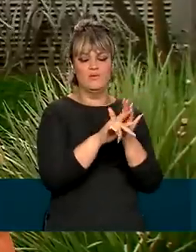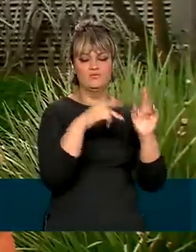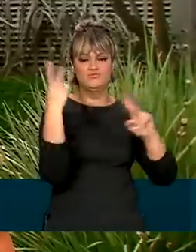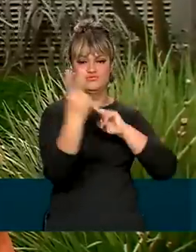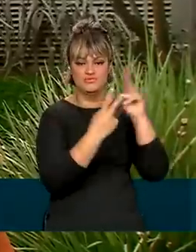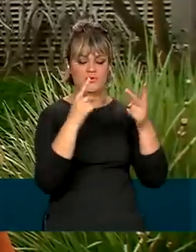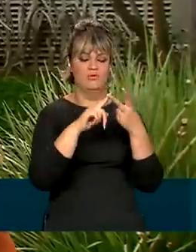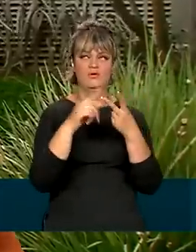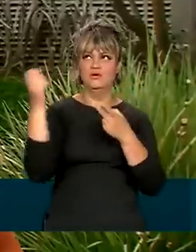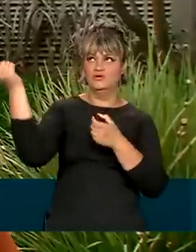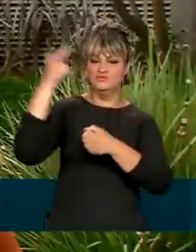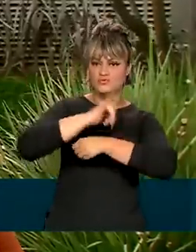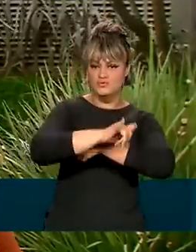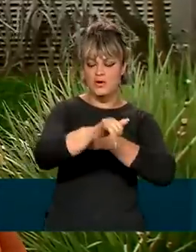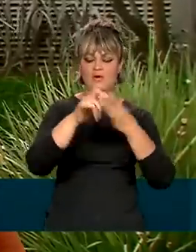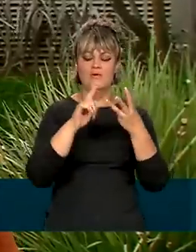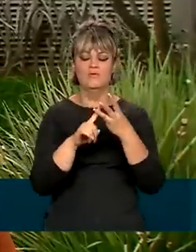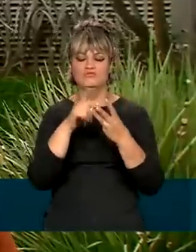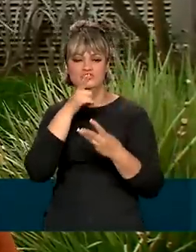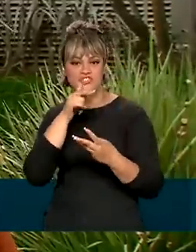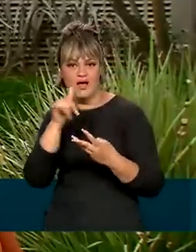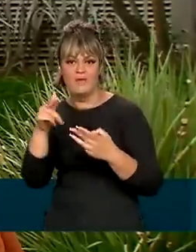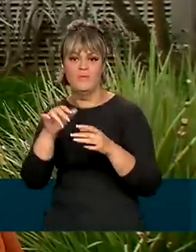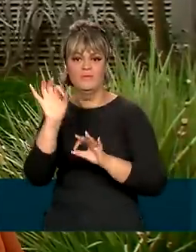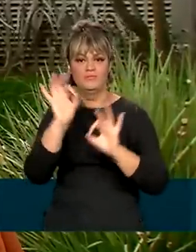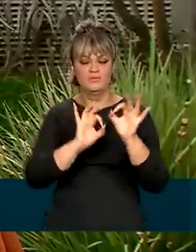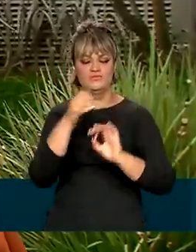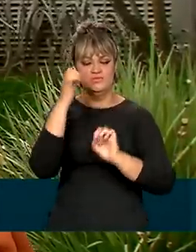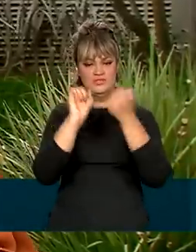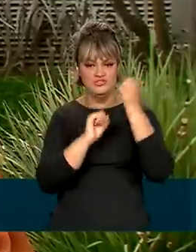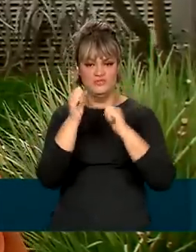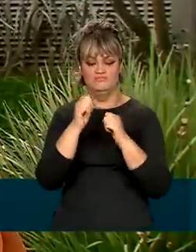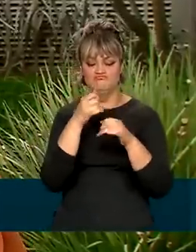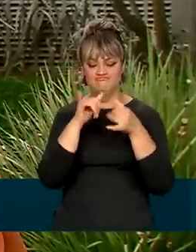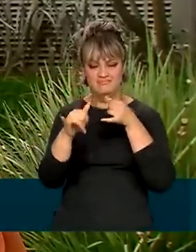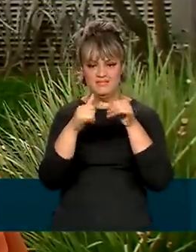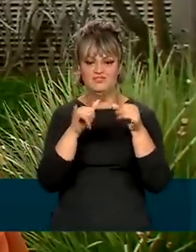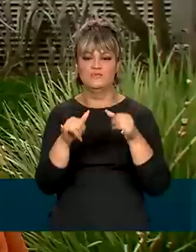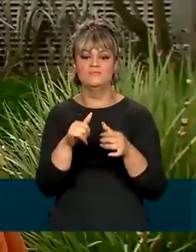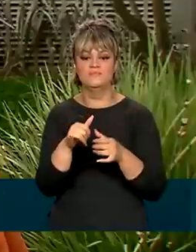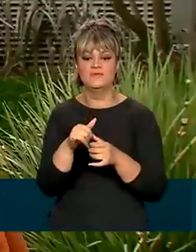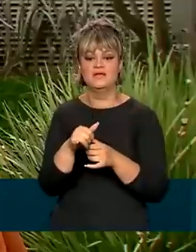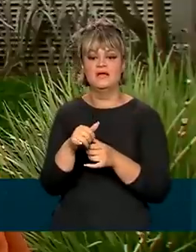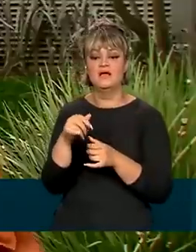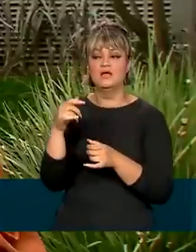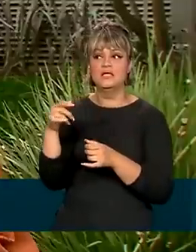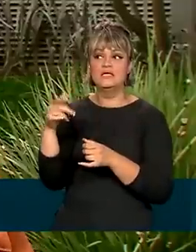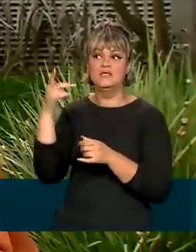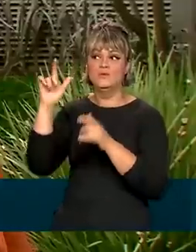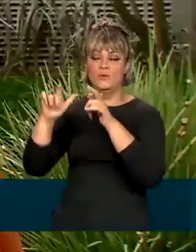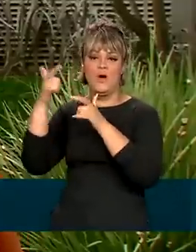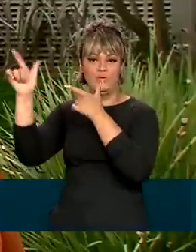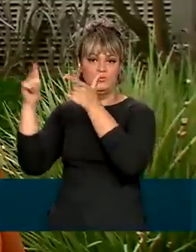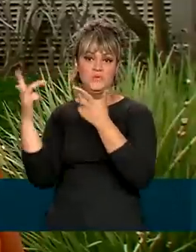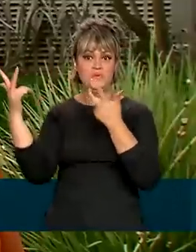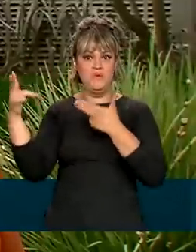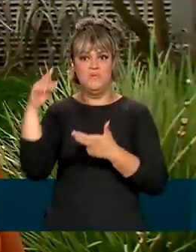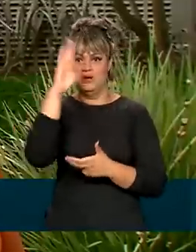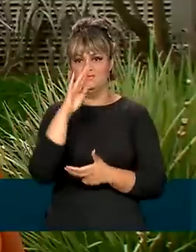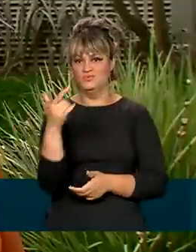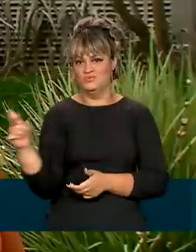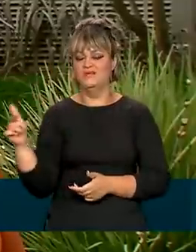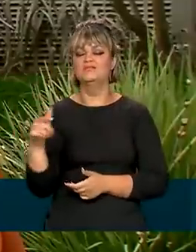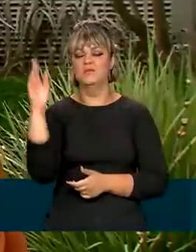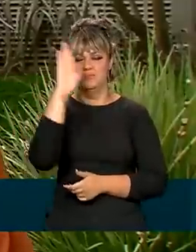solar. Já no mundo, apenas 27% da energia utilizada é energia de fonte renovável. Então, o Brasil vai mostrar esse